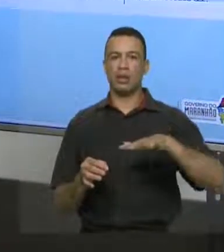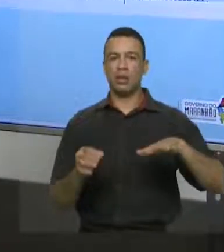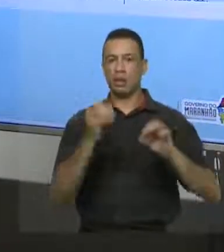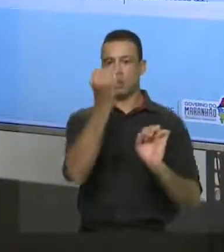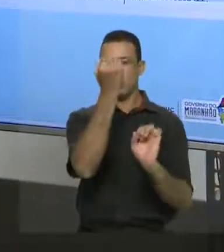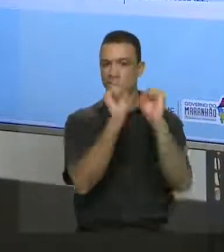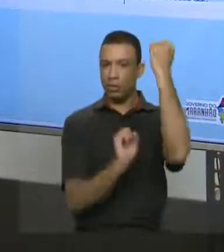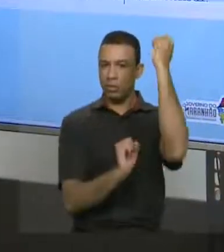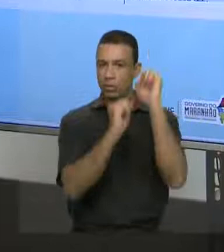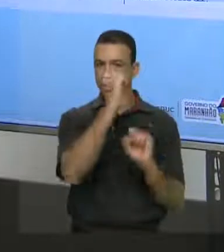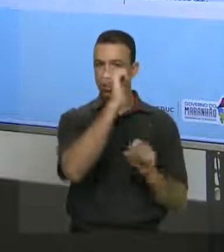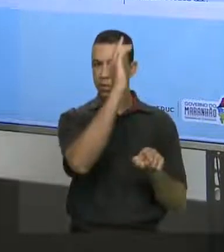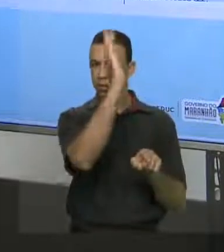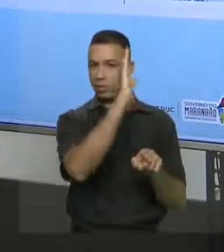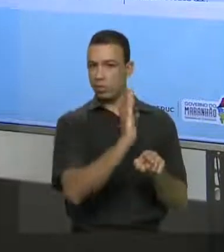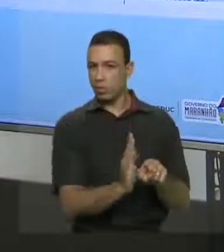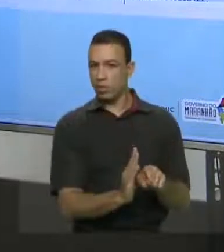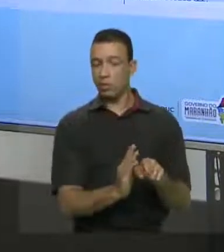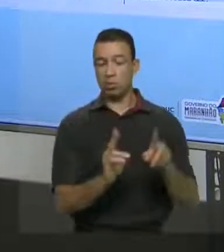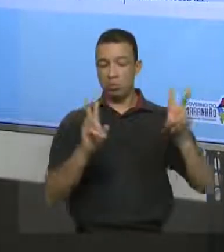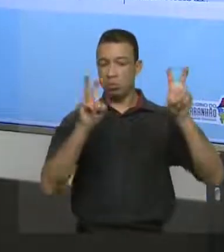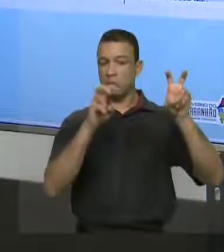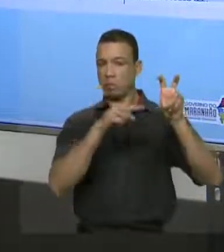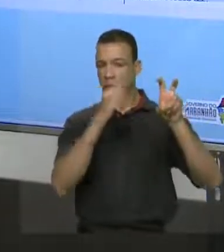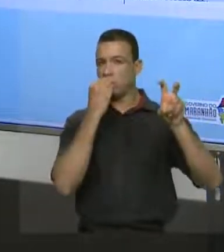indústria brasileira, esse é um bom tema, né?